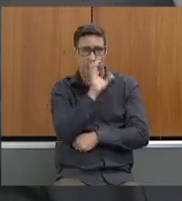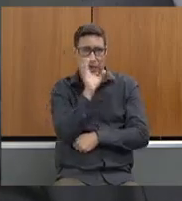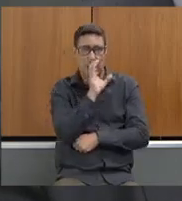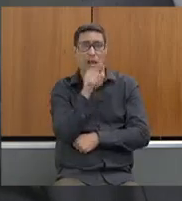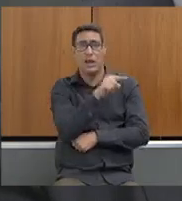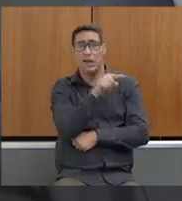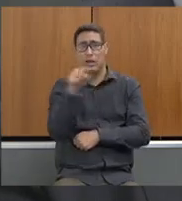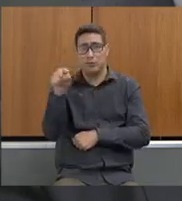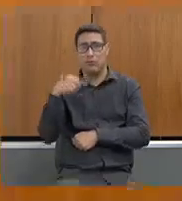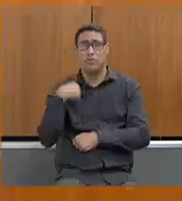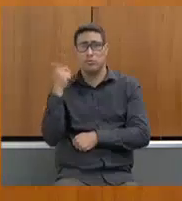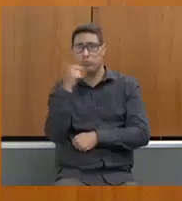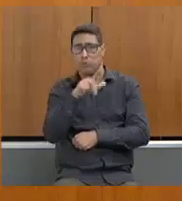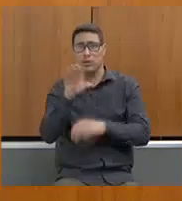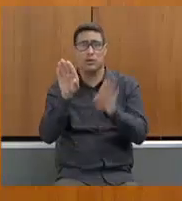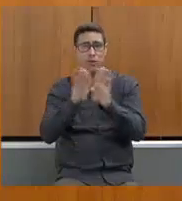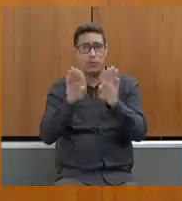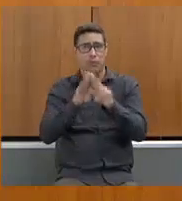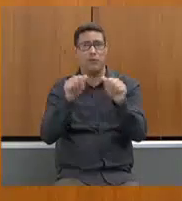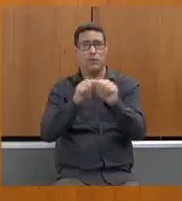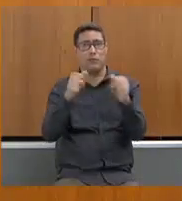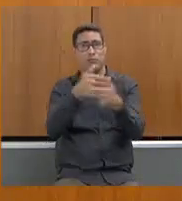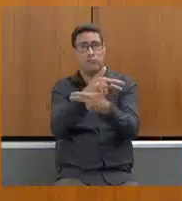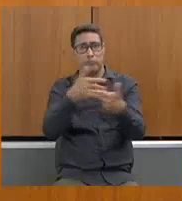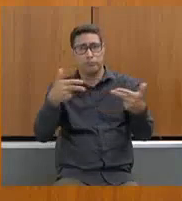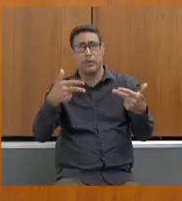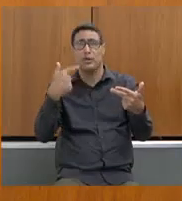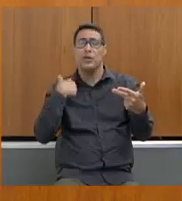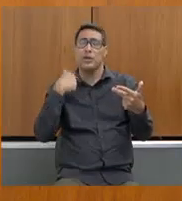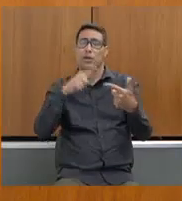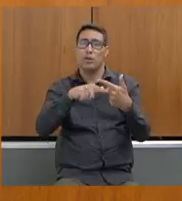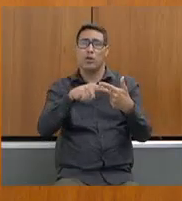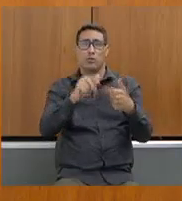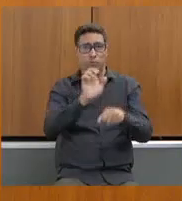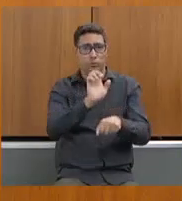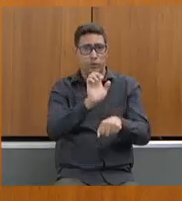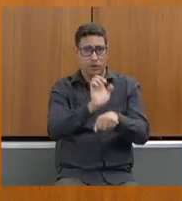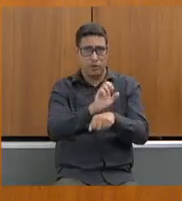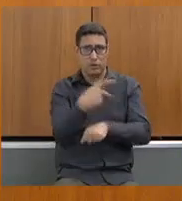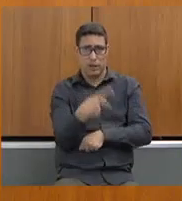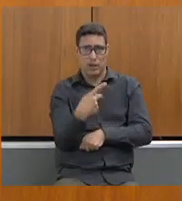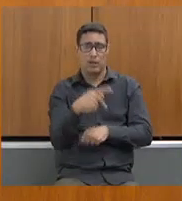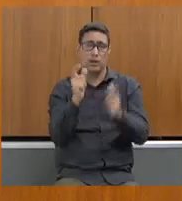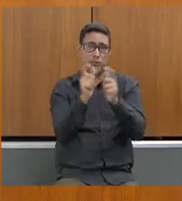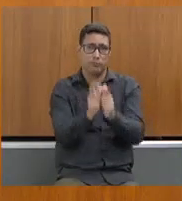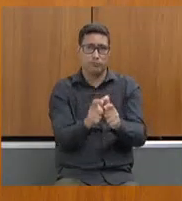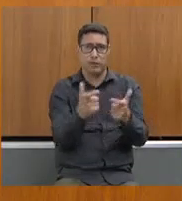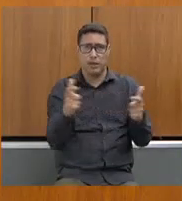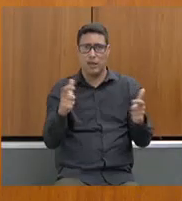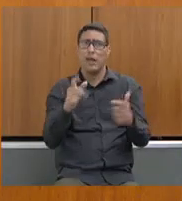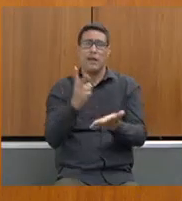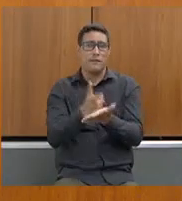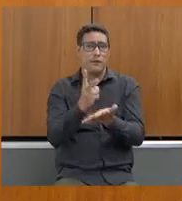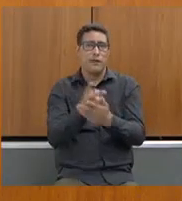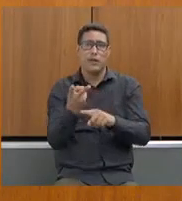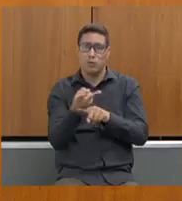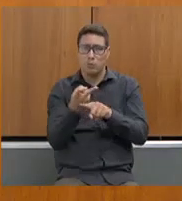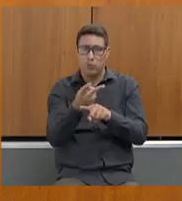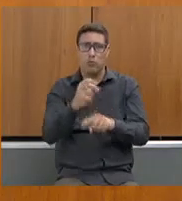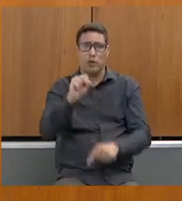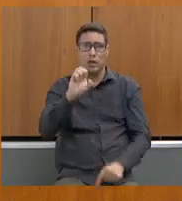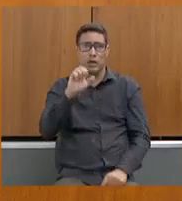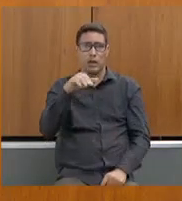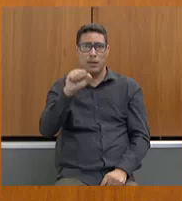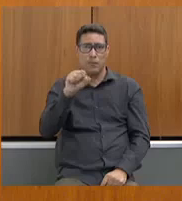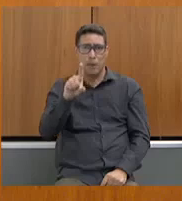e nós consigamos realmente fazer com o nosso Estado aumente. Eu, várias vezes, procuro a SEMAD, às vezes, por coisas pequenas,